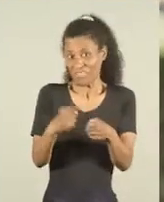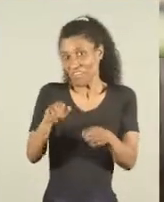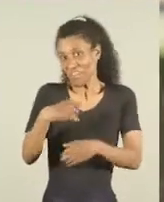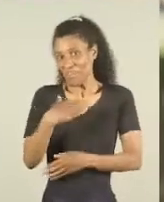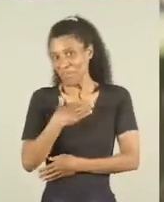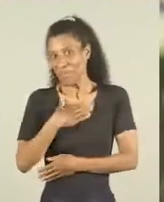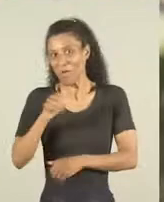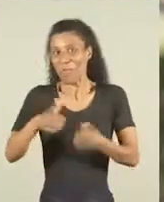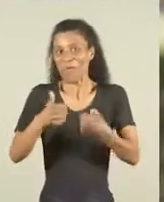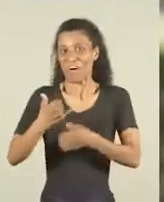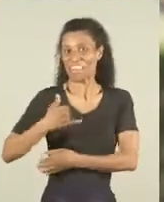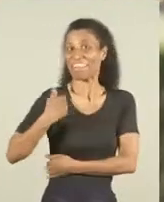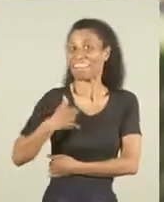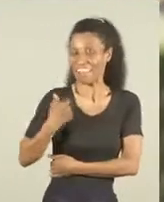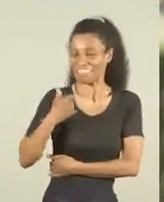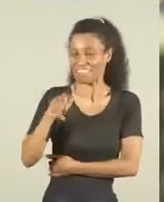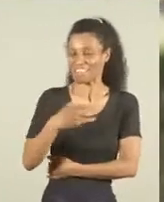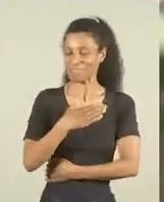idade, que é a minha,